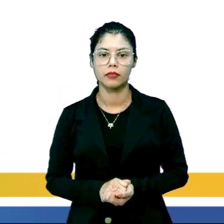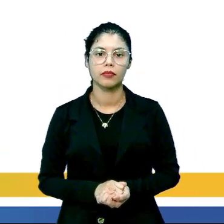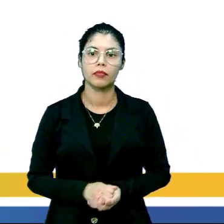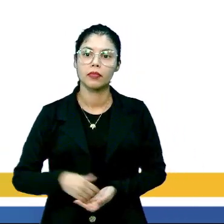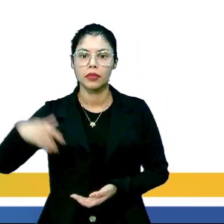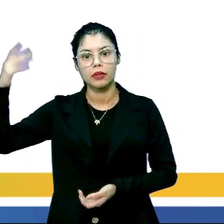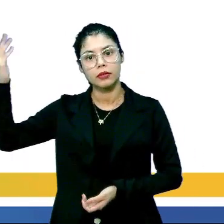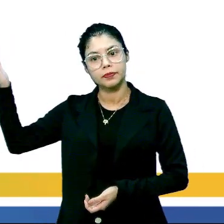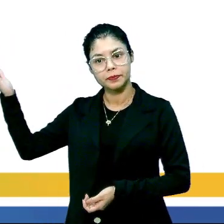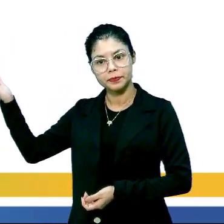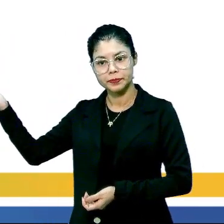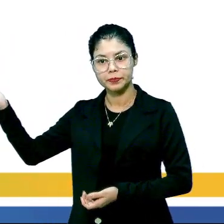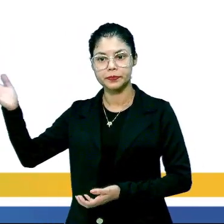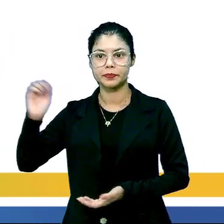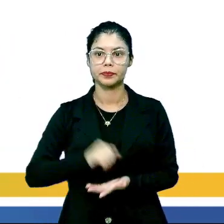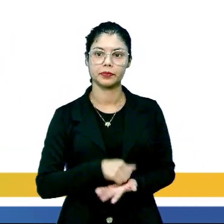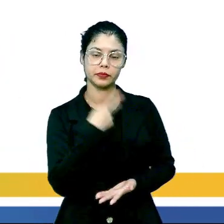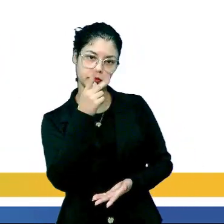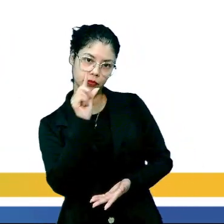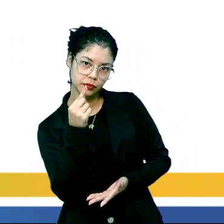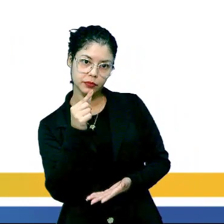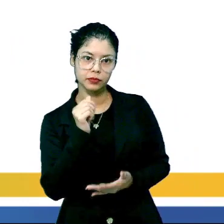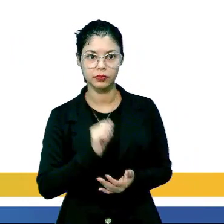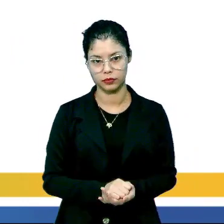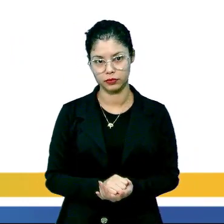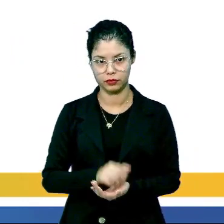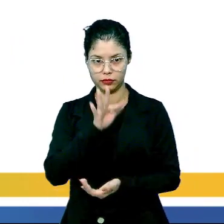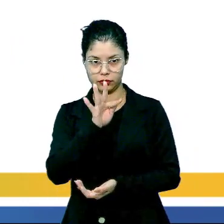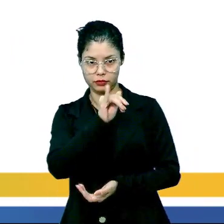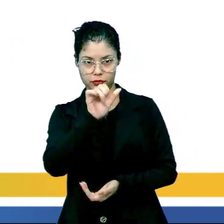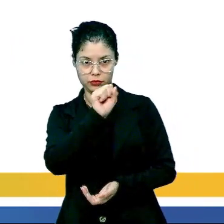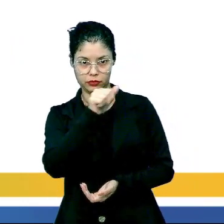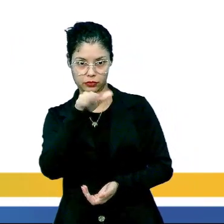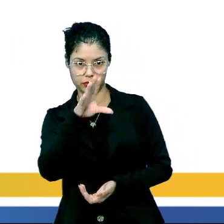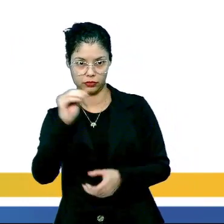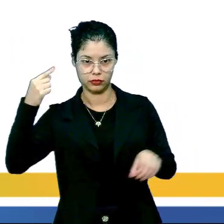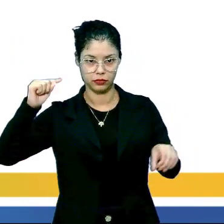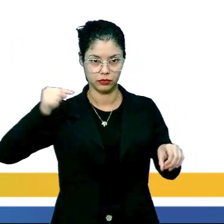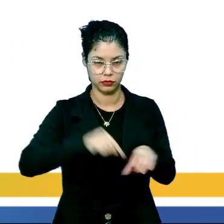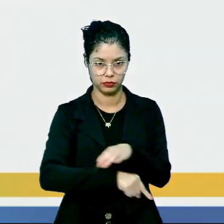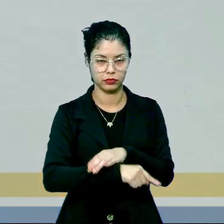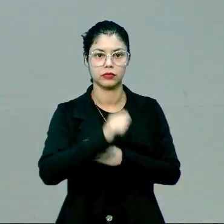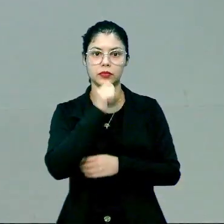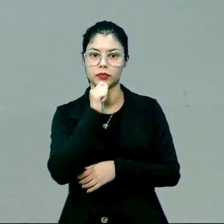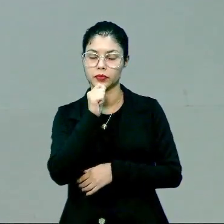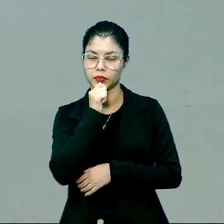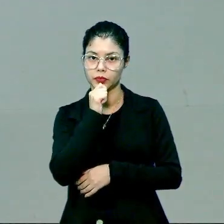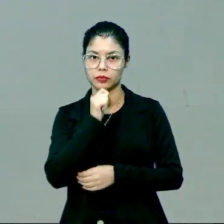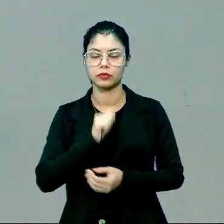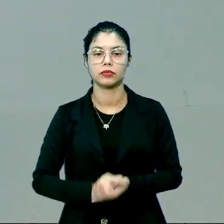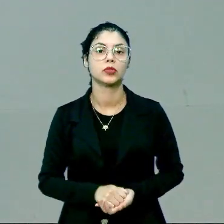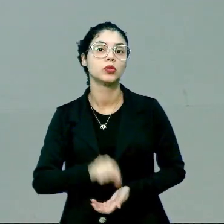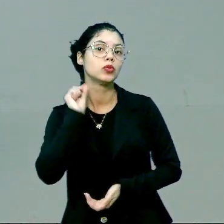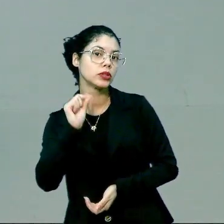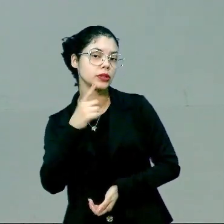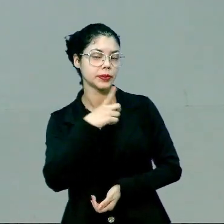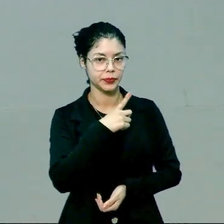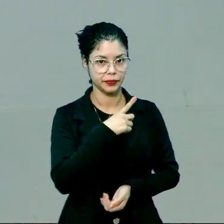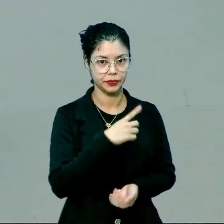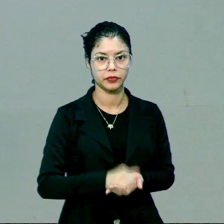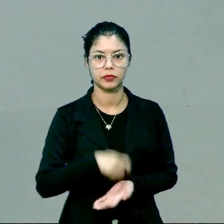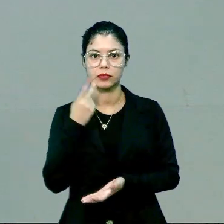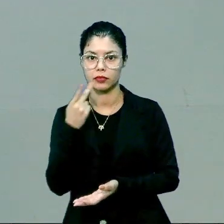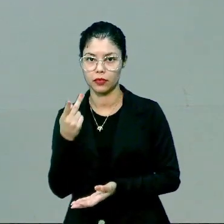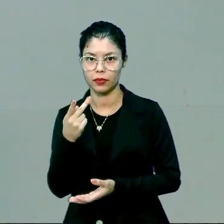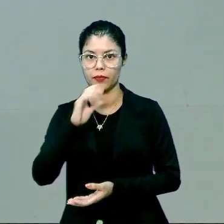Na próxima tela, nós vamos falar um pouquinho sobre fissão e fusão nuclear. Nesse exemplo, o que nós temos? Nós